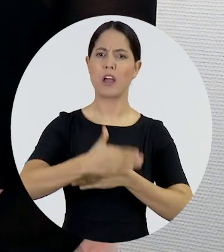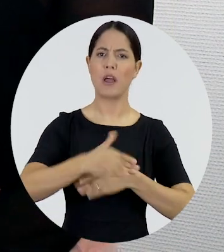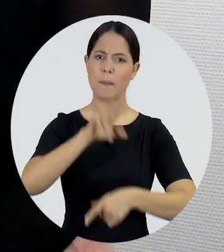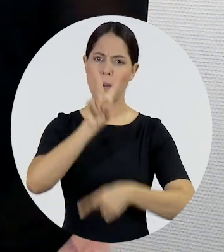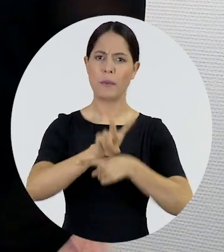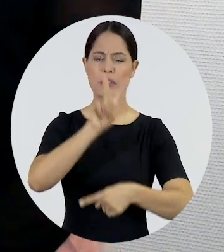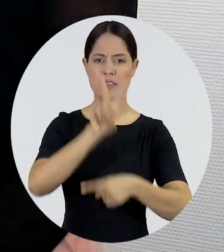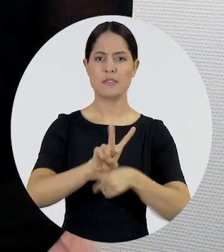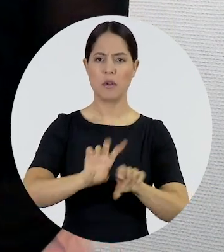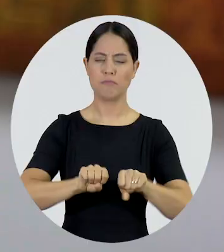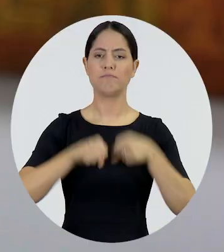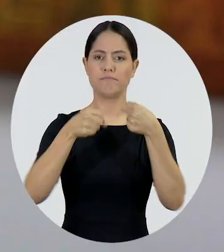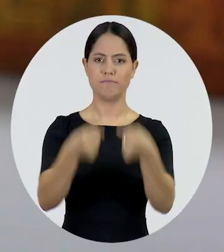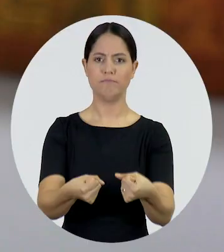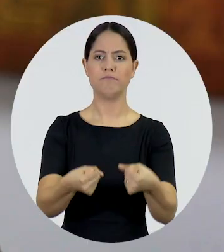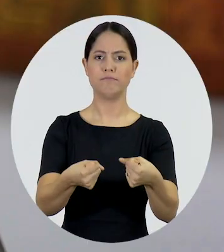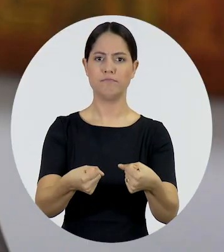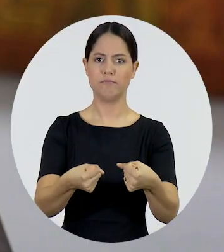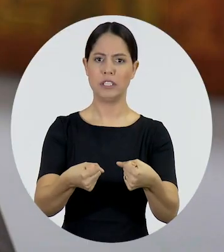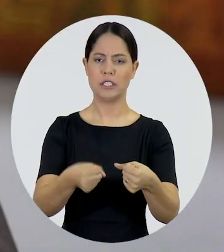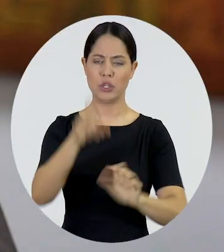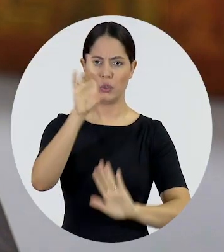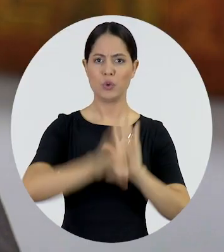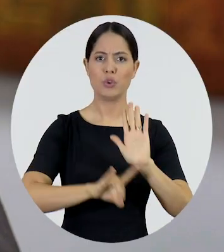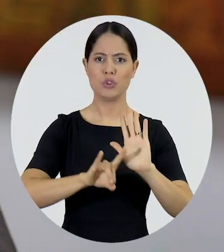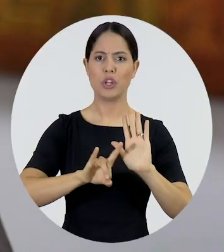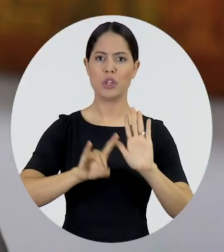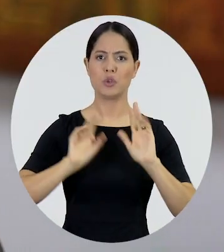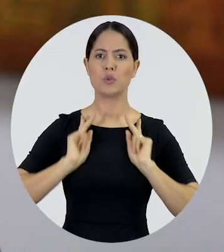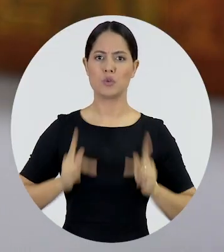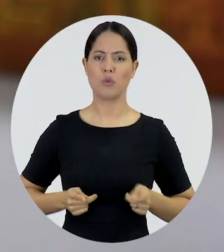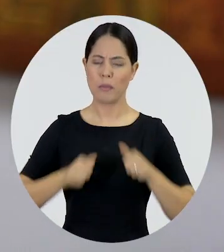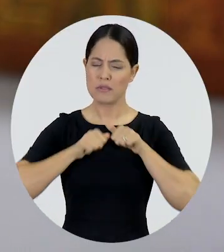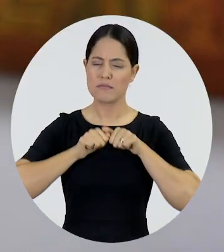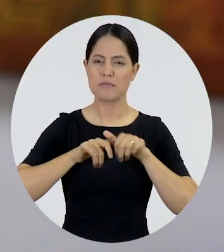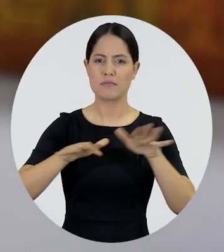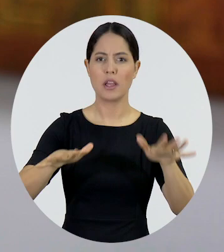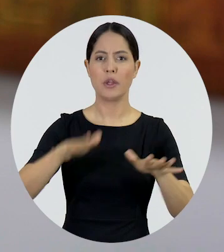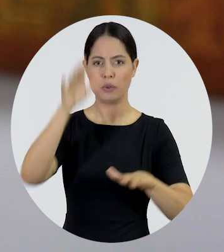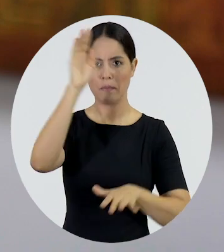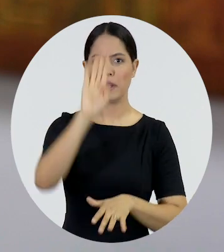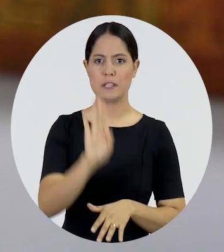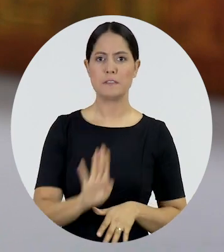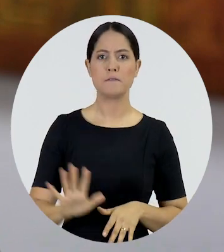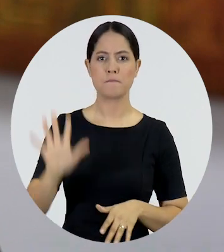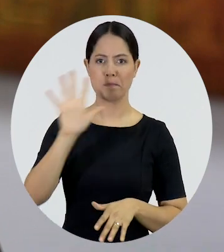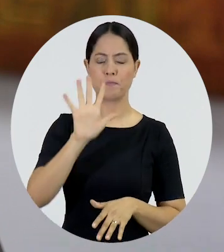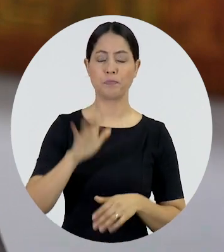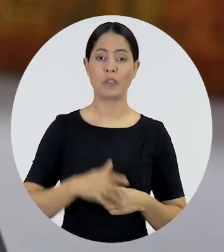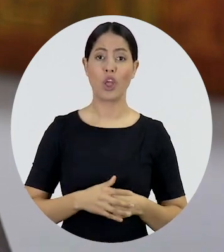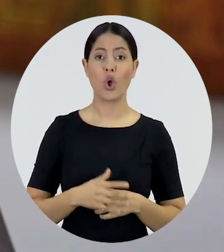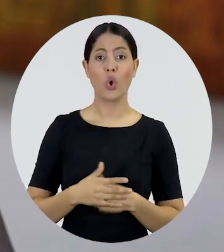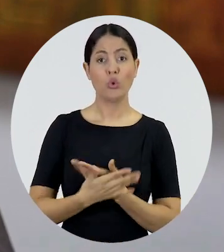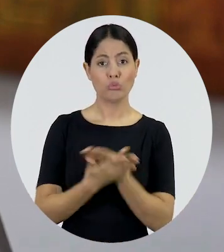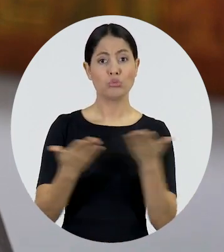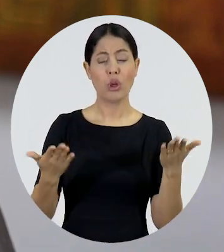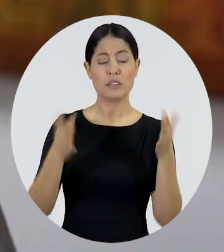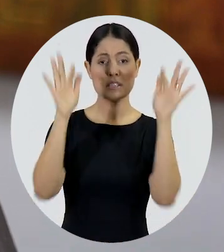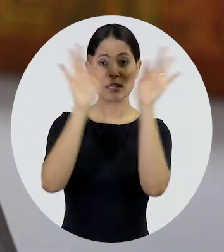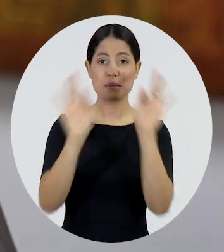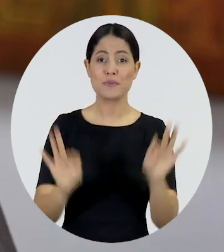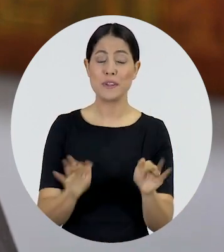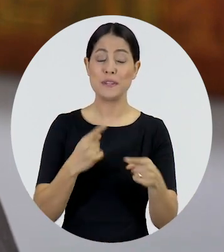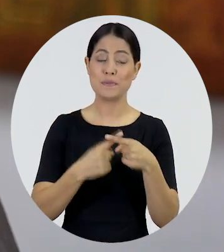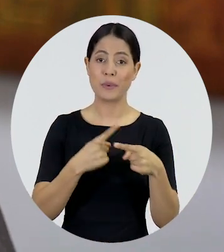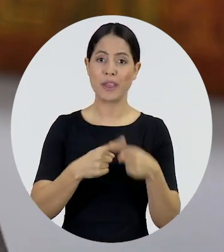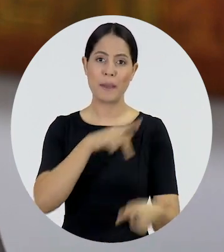primeira de defesa e promoção dos direitos humanos no nosso país. Nós temos a felicidade de